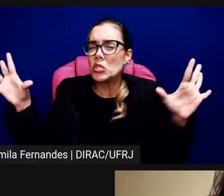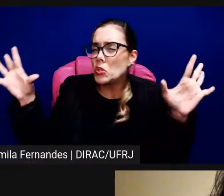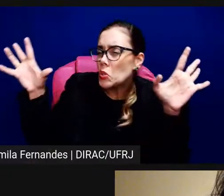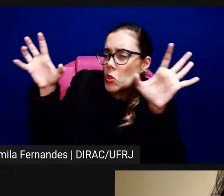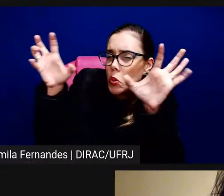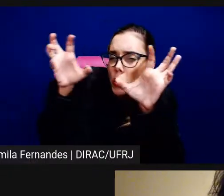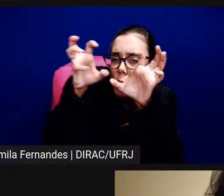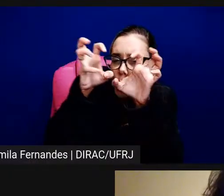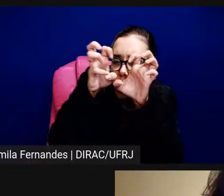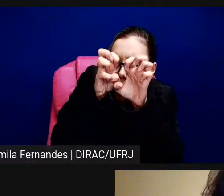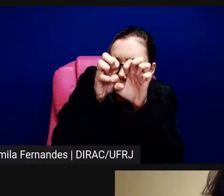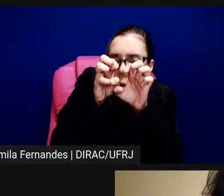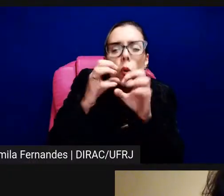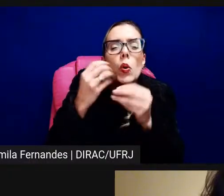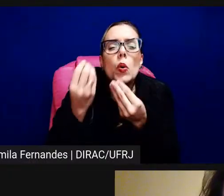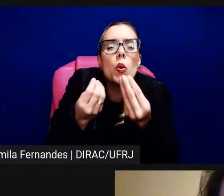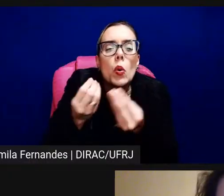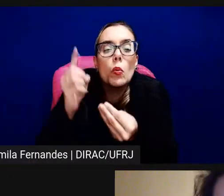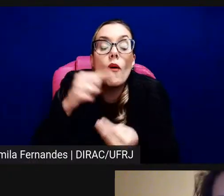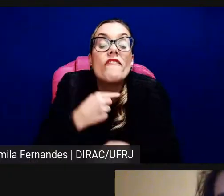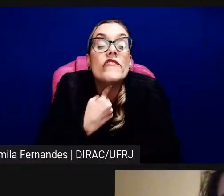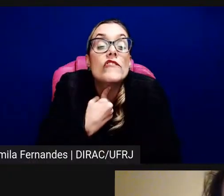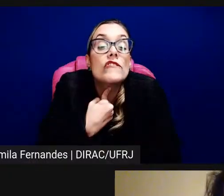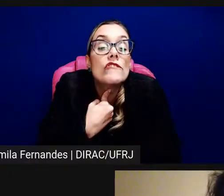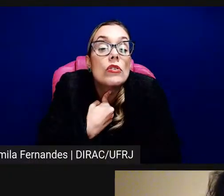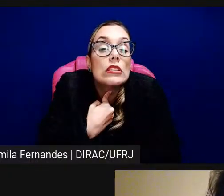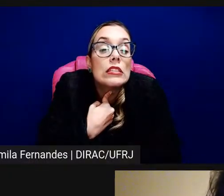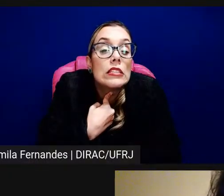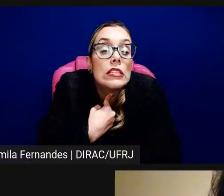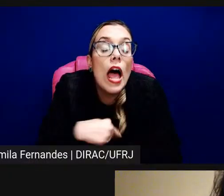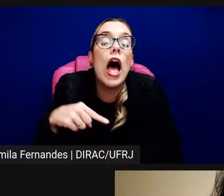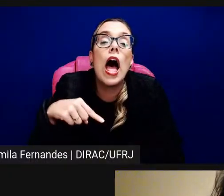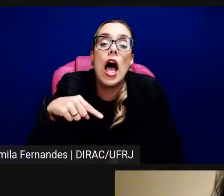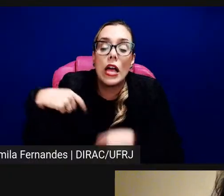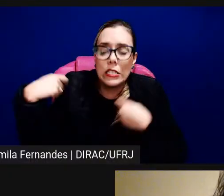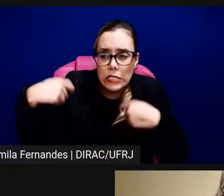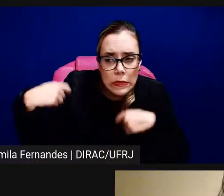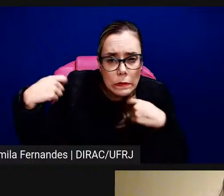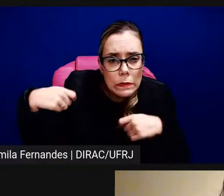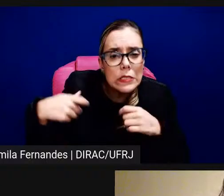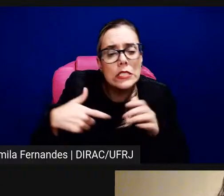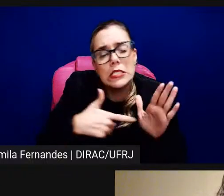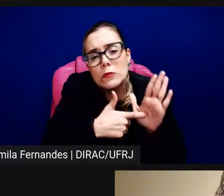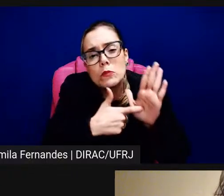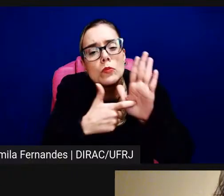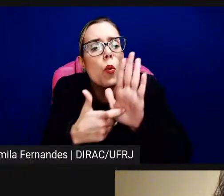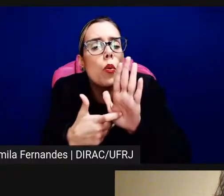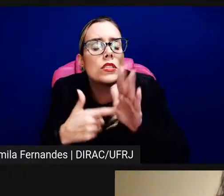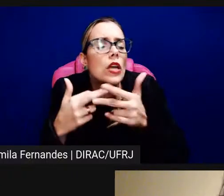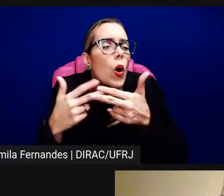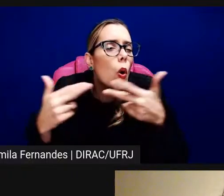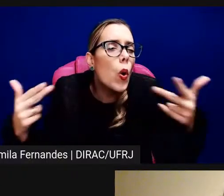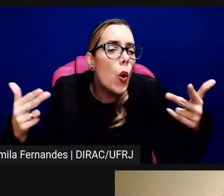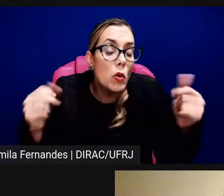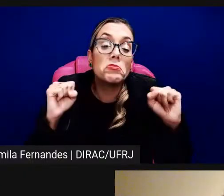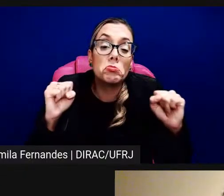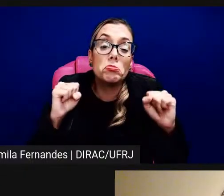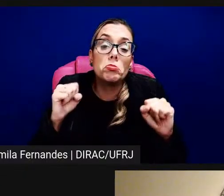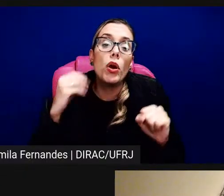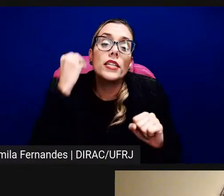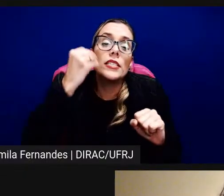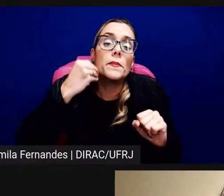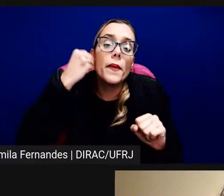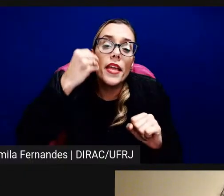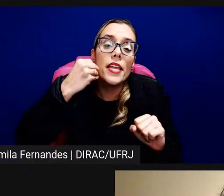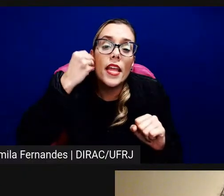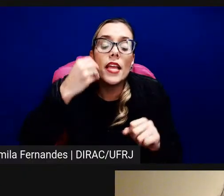escuro, do desejo de que isso tivesse uma dobra num espaço expositivo também a partir da experiência do sono, e o